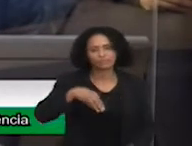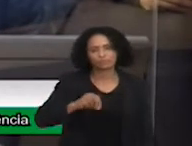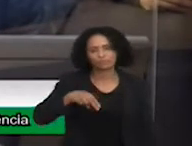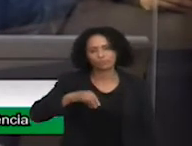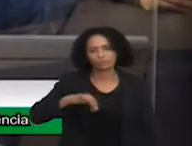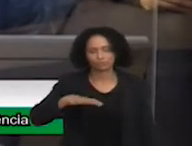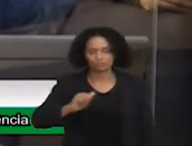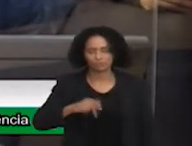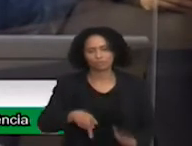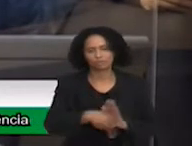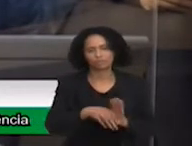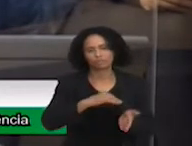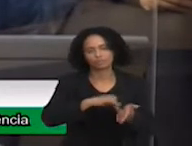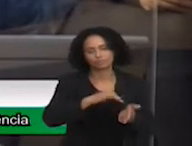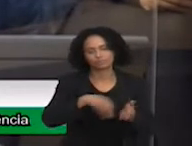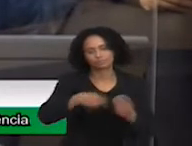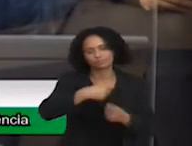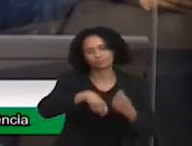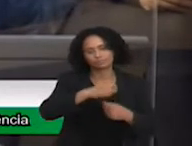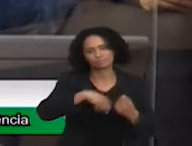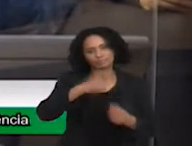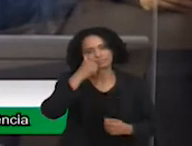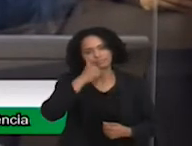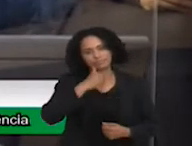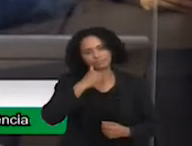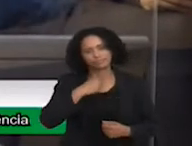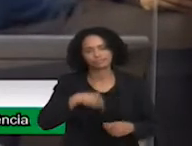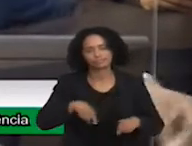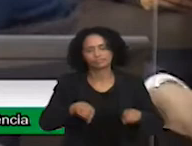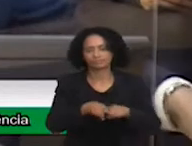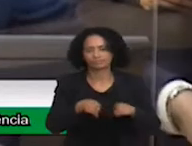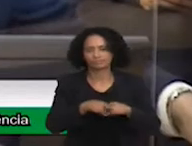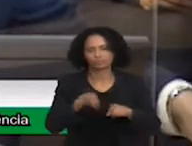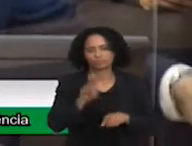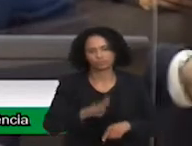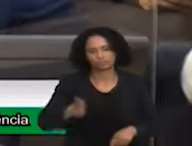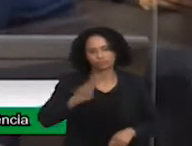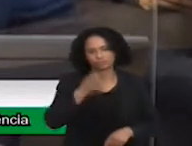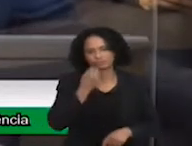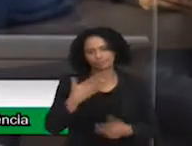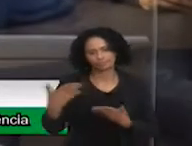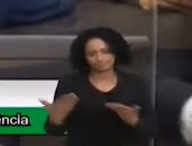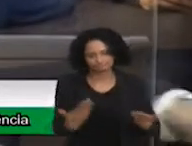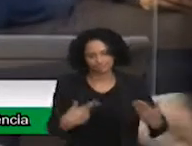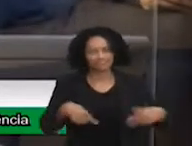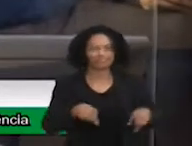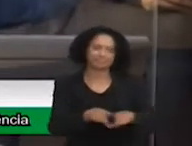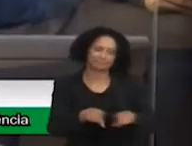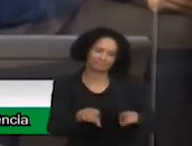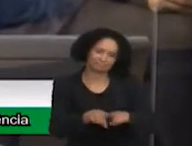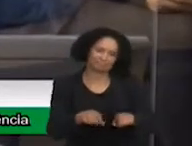da Secretaria Executiva da Mulher, Promoção e Diversidade. Seja bem-vinda também, secretária.